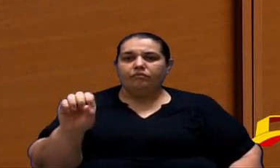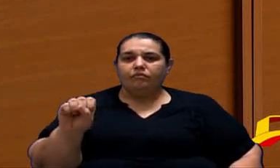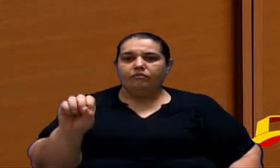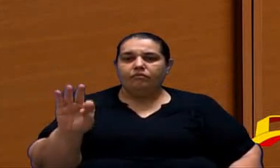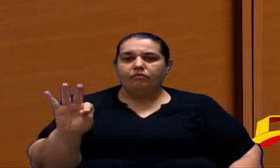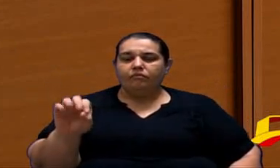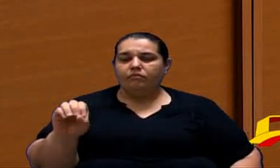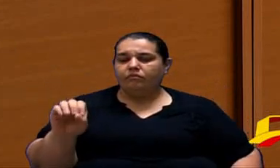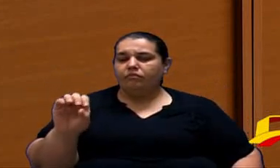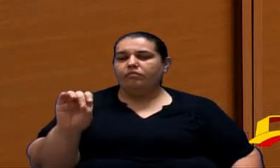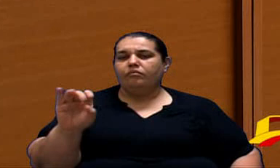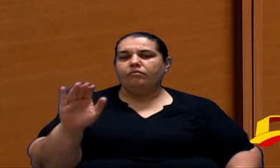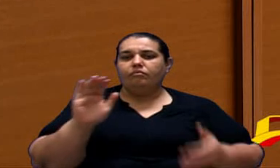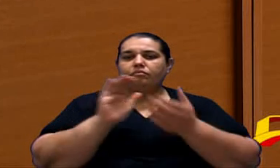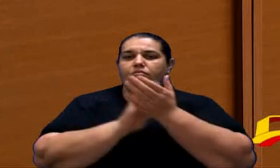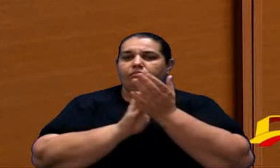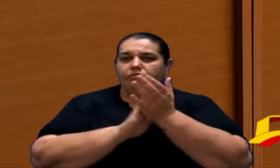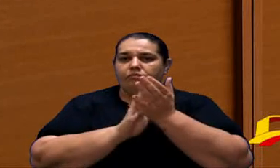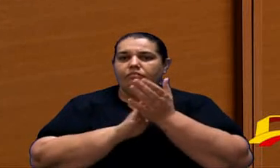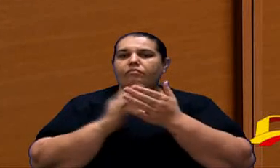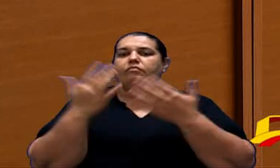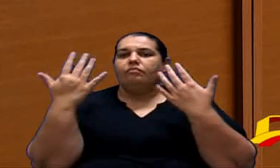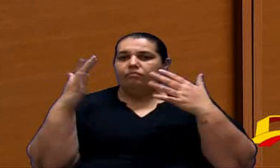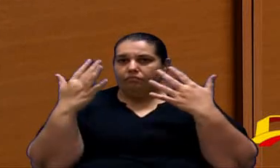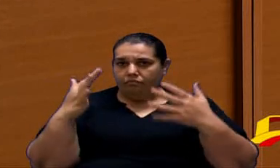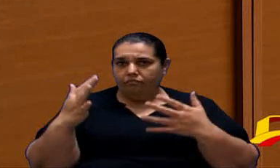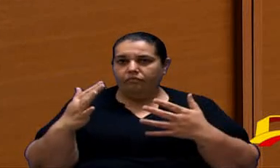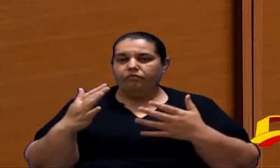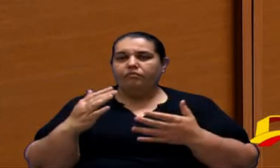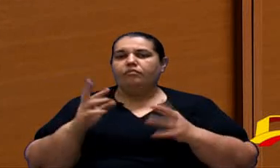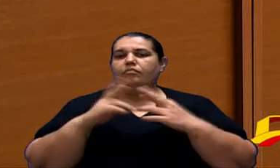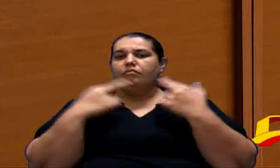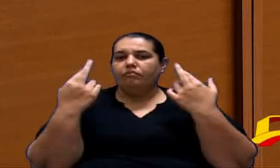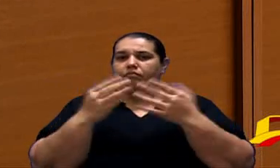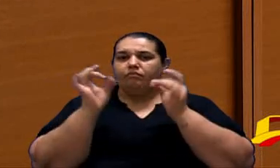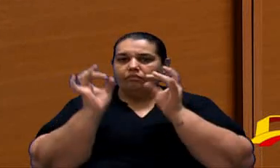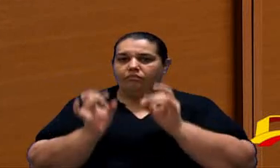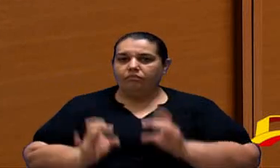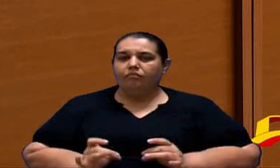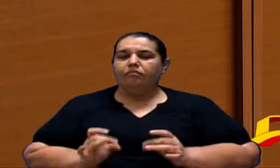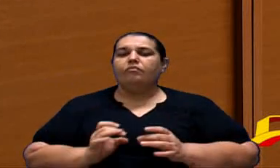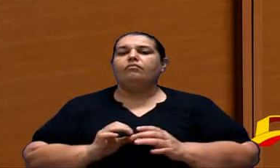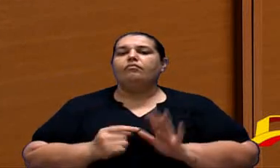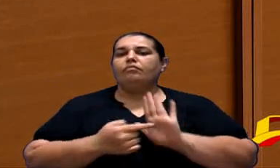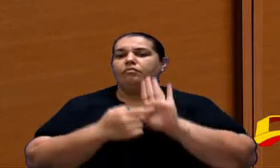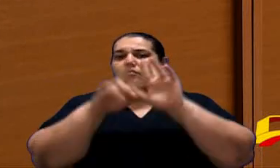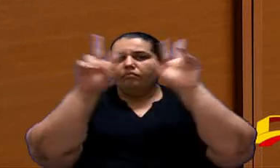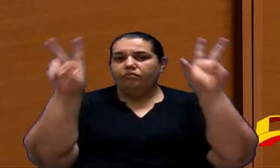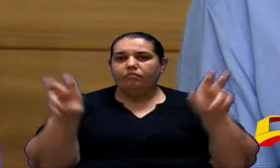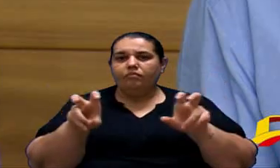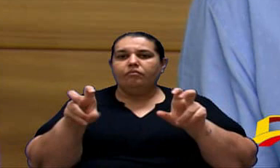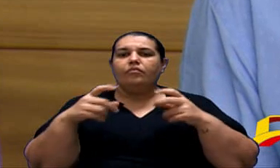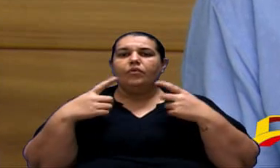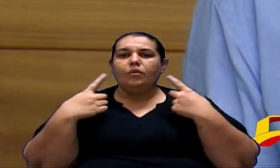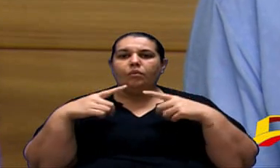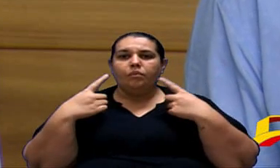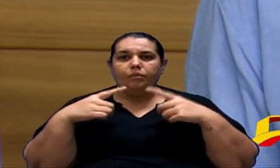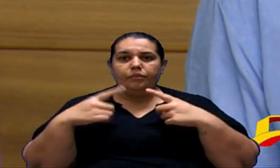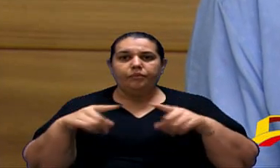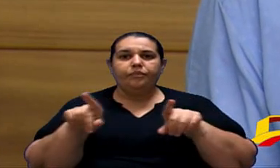só parabenizar vereador Cícero João por essa iniciativa dessa audiência pública trazendo aí esse debate tão importante